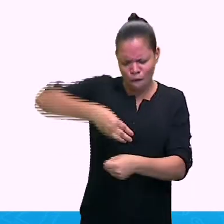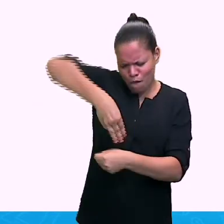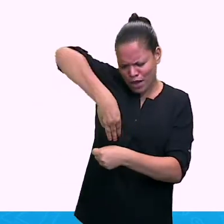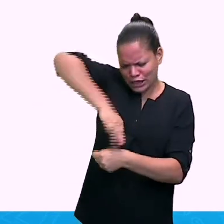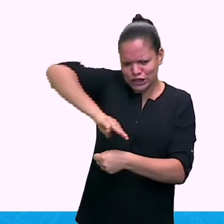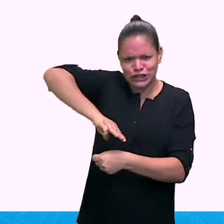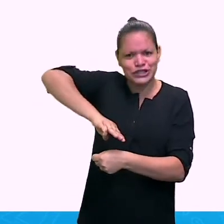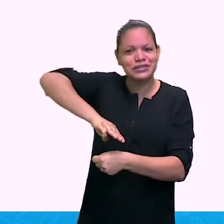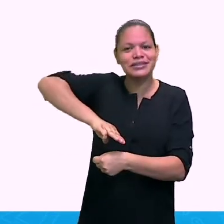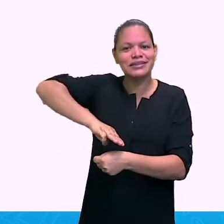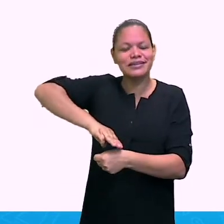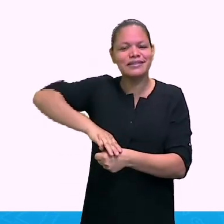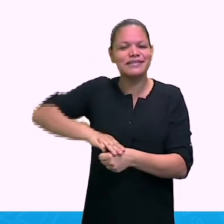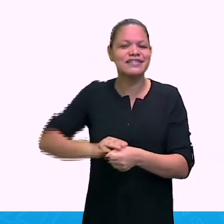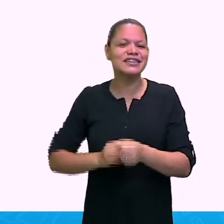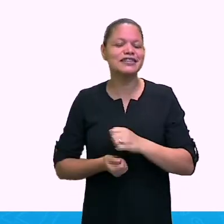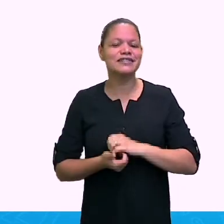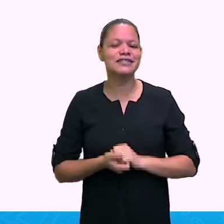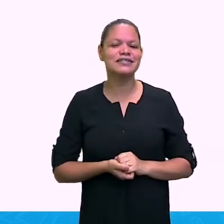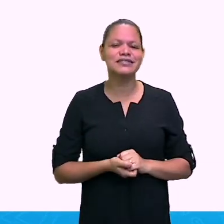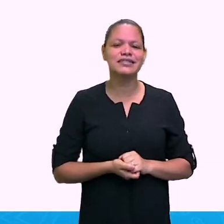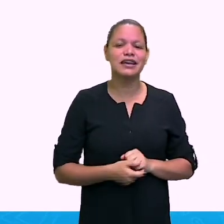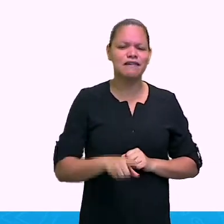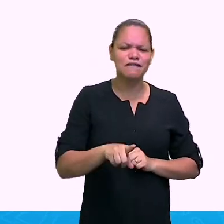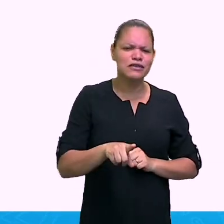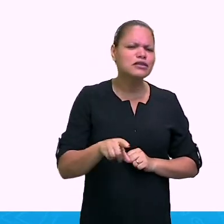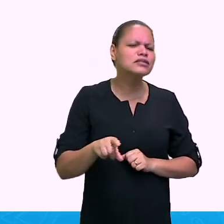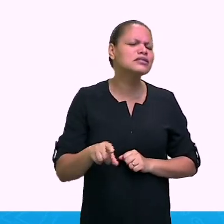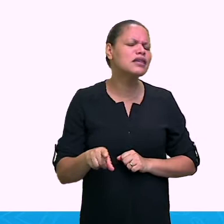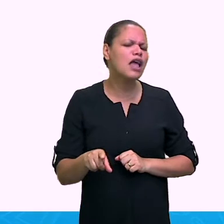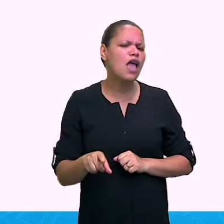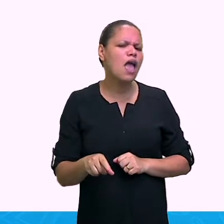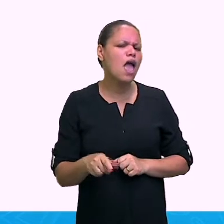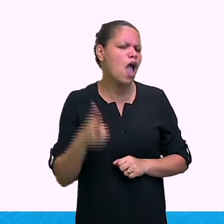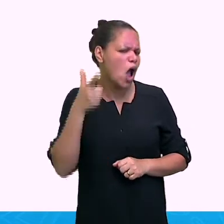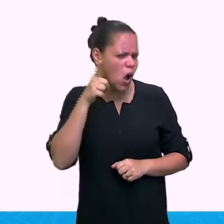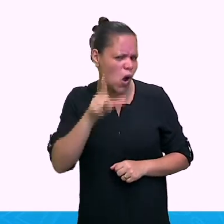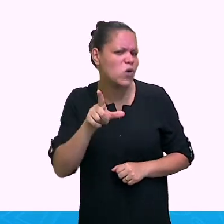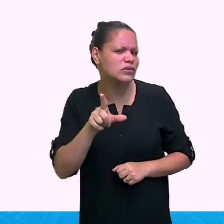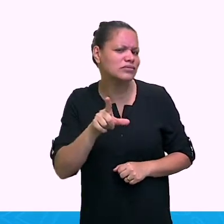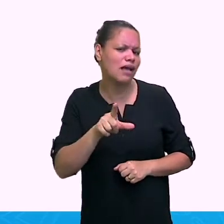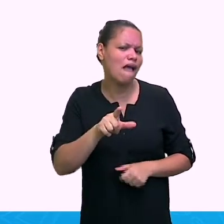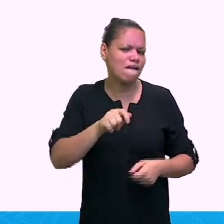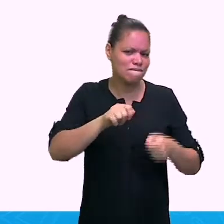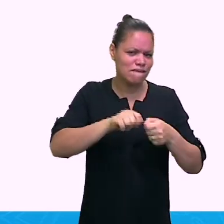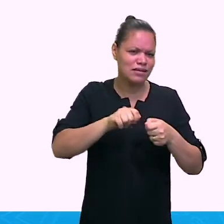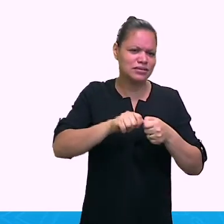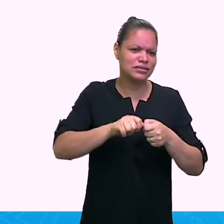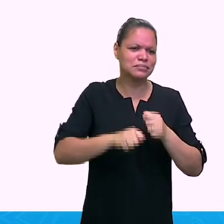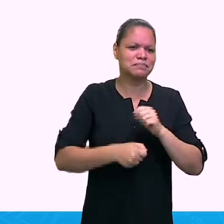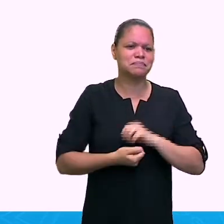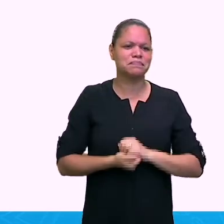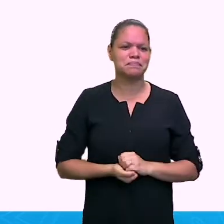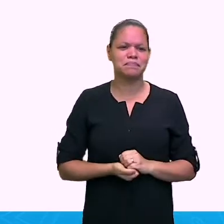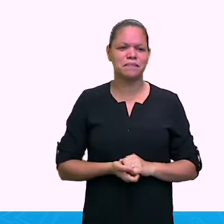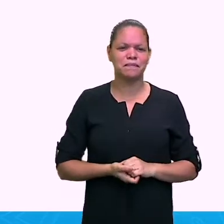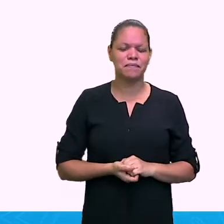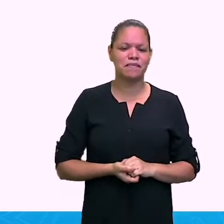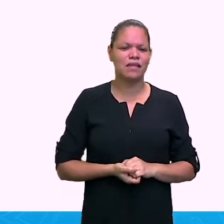Dos interesses pessoais, você pode colocar. No caso, ali, eles podem falar I